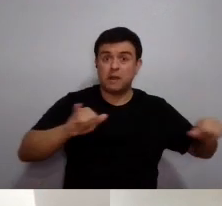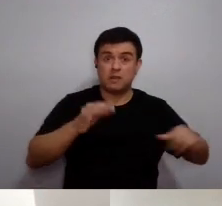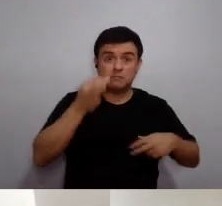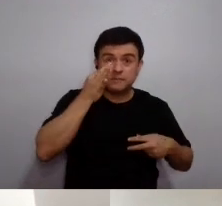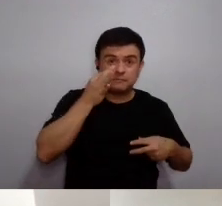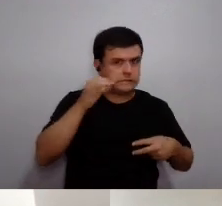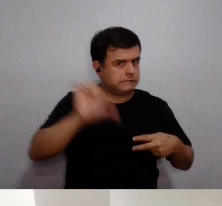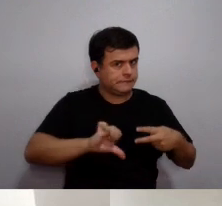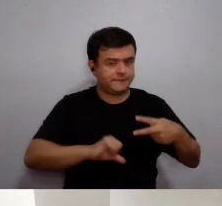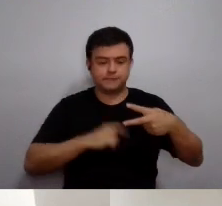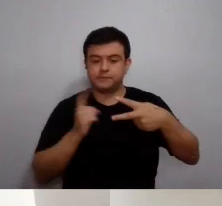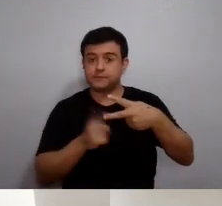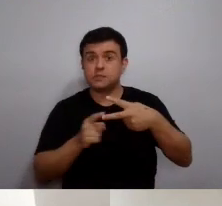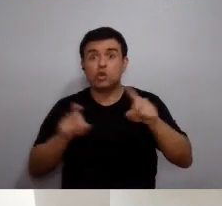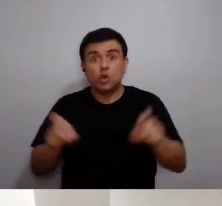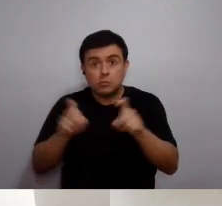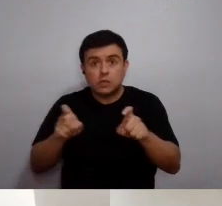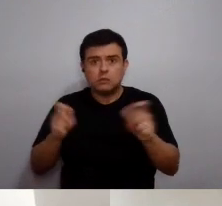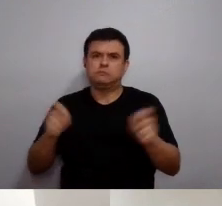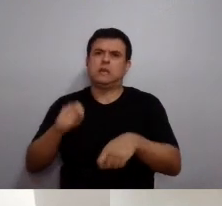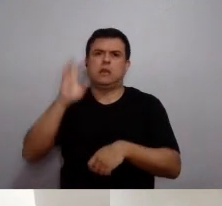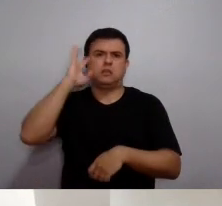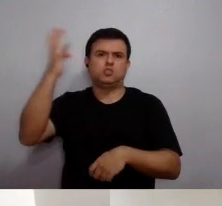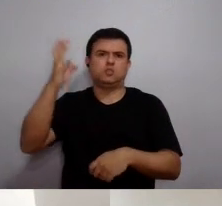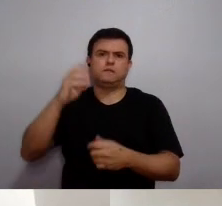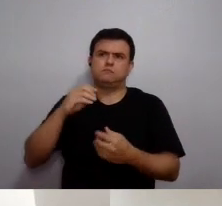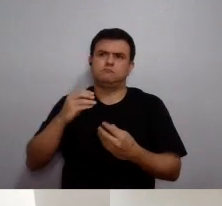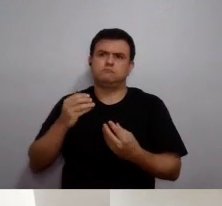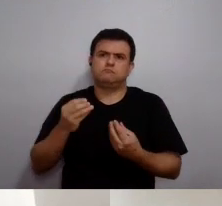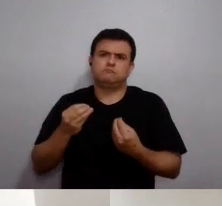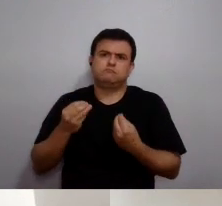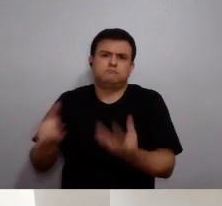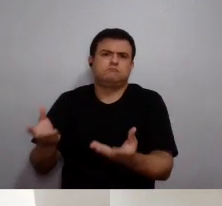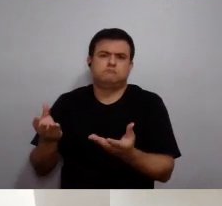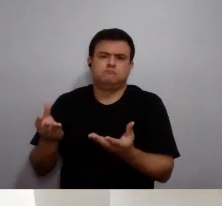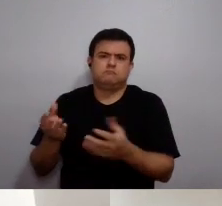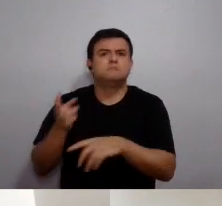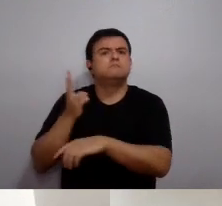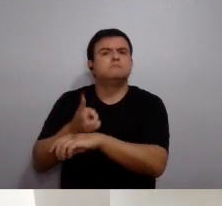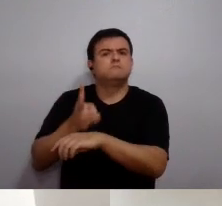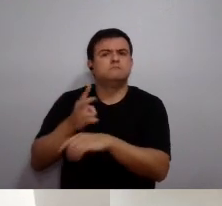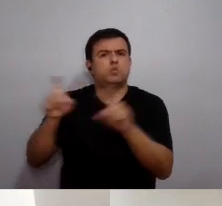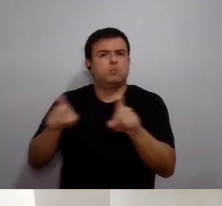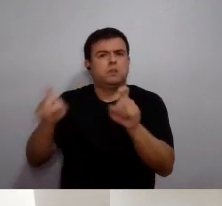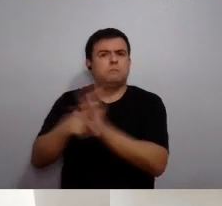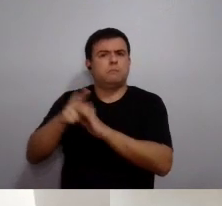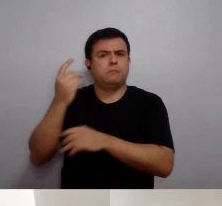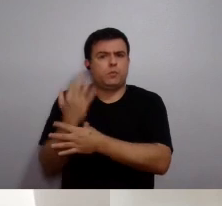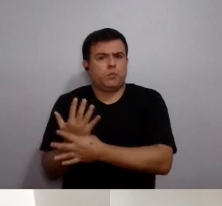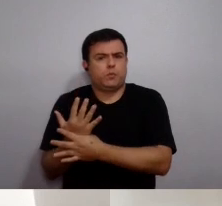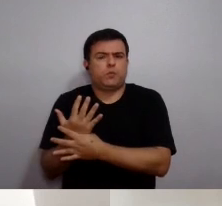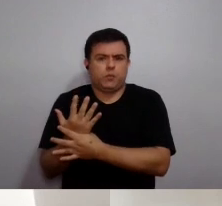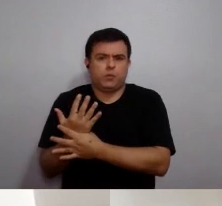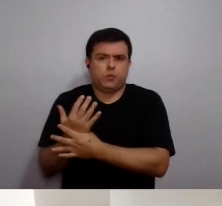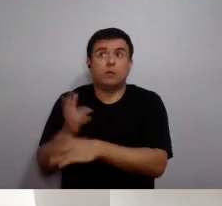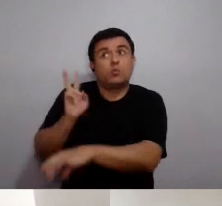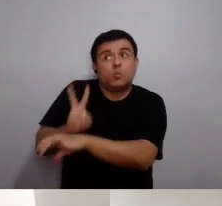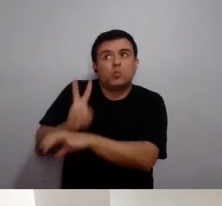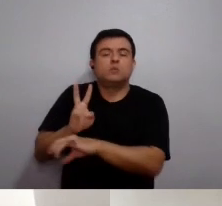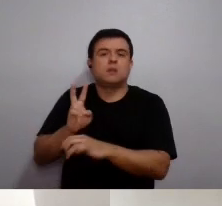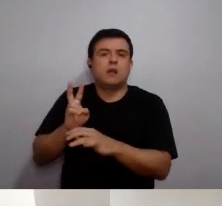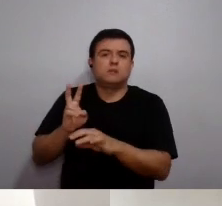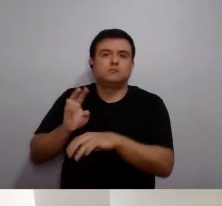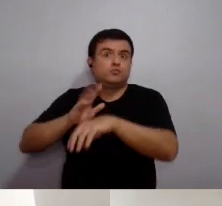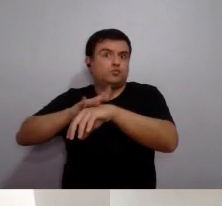a campanha presencial, que não tem solução, e o computador, que tem solução, e será possível fazer um atendimento, né, dentro das